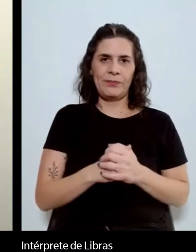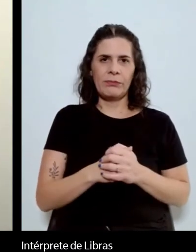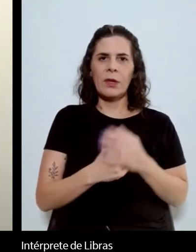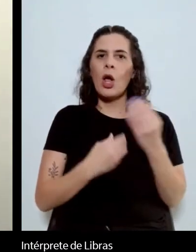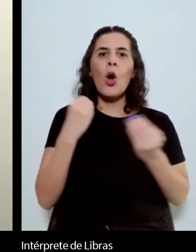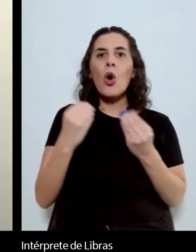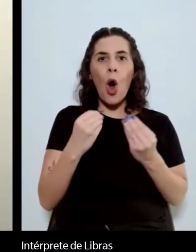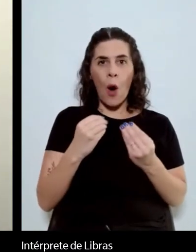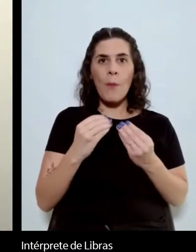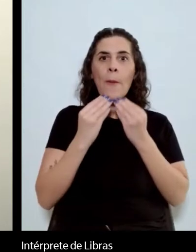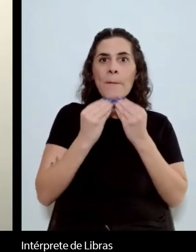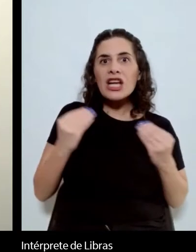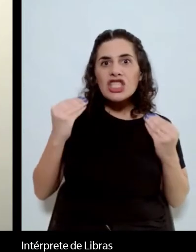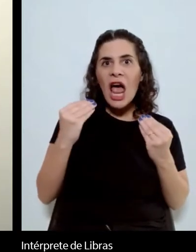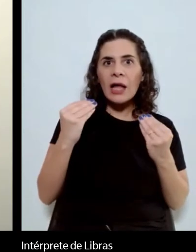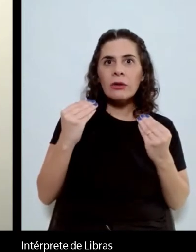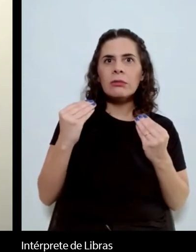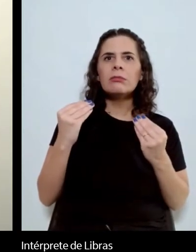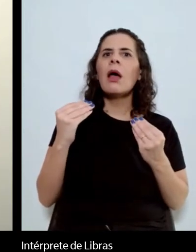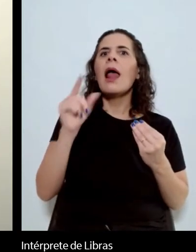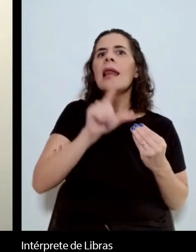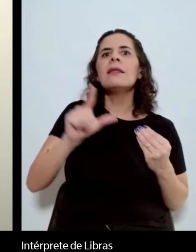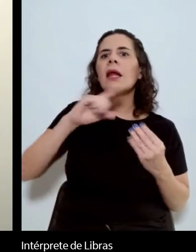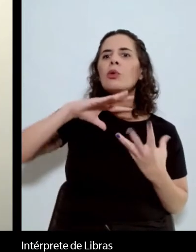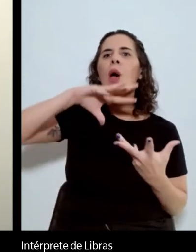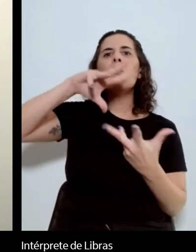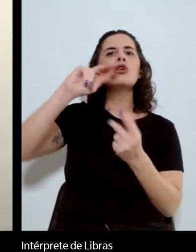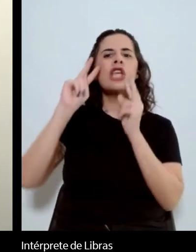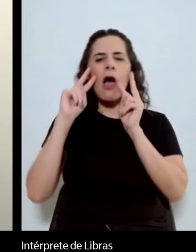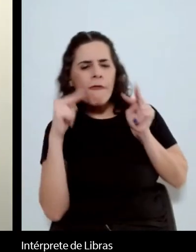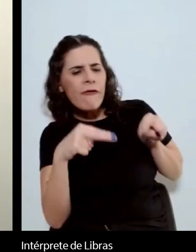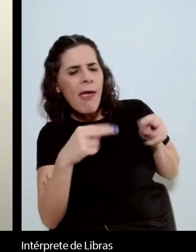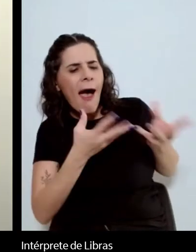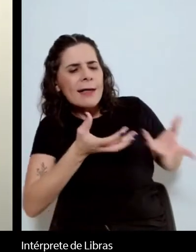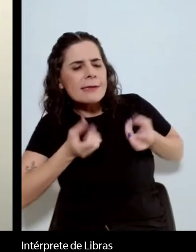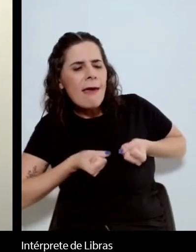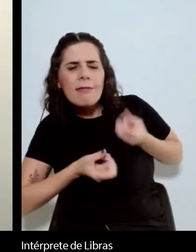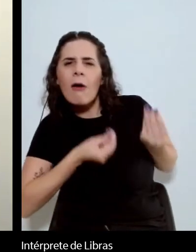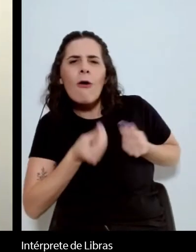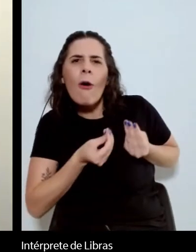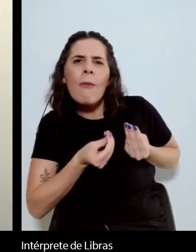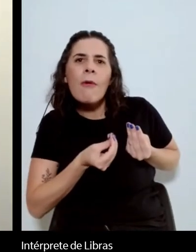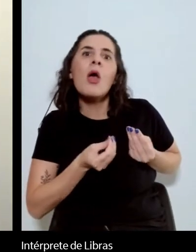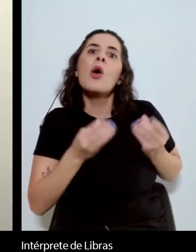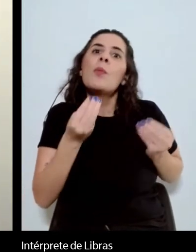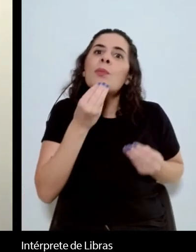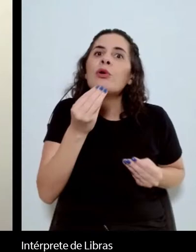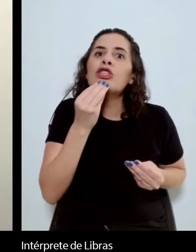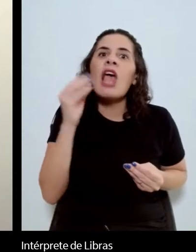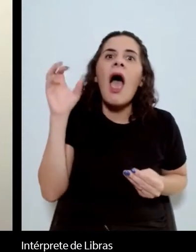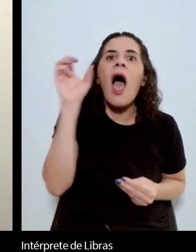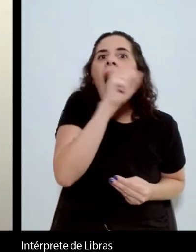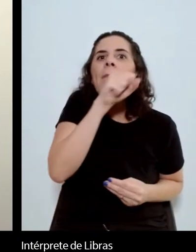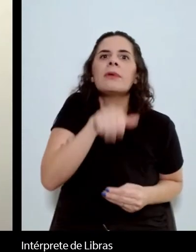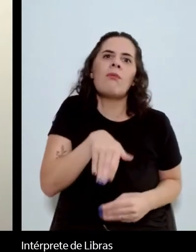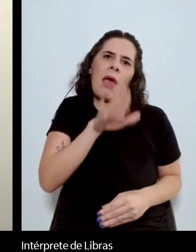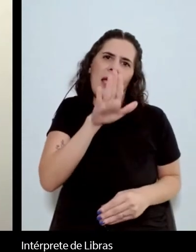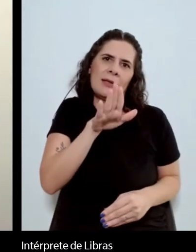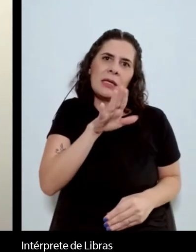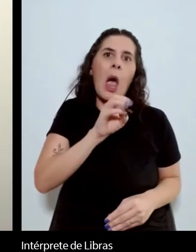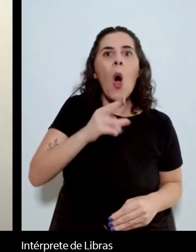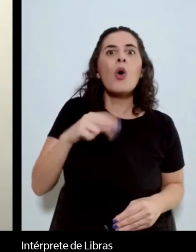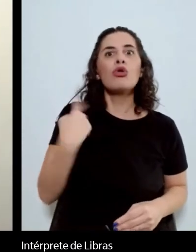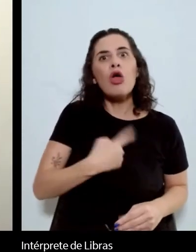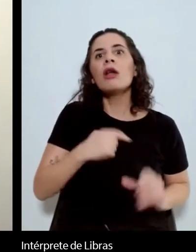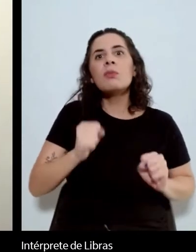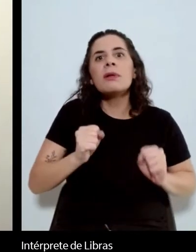Machado de Assis na literatura mundial teria sido muito mais rápida ou a gente poderia acelerar um pouco esse